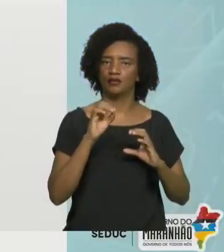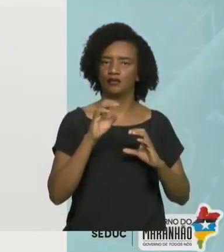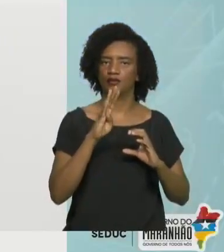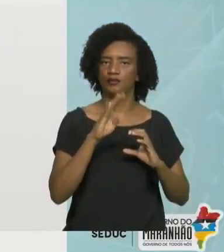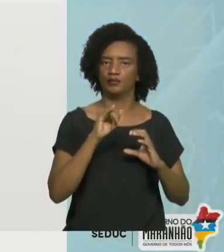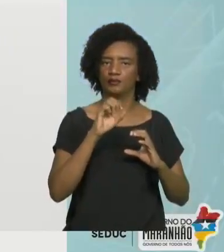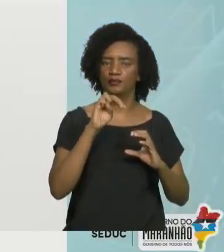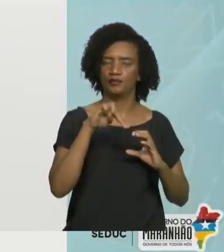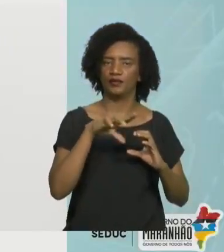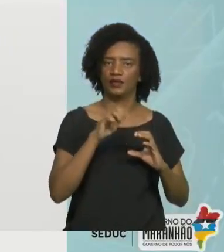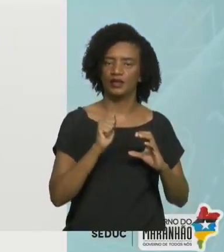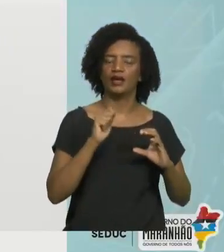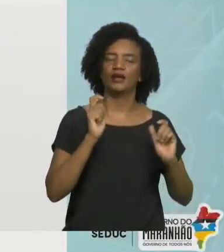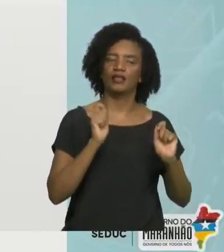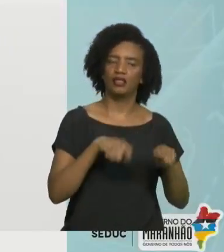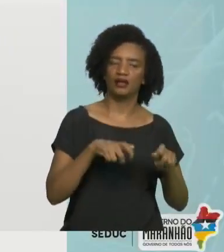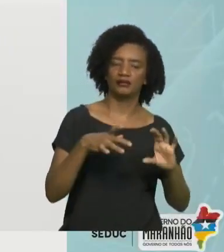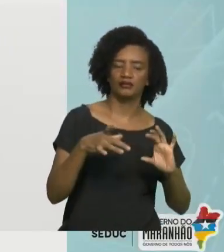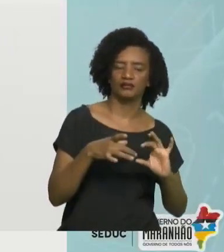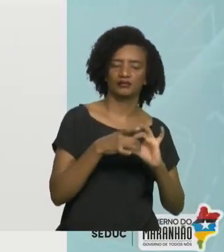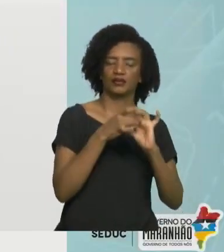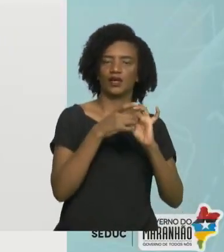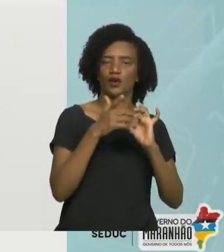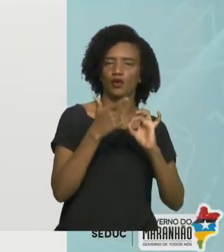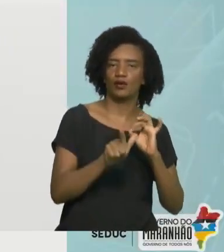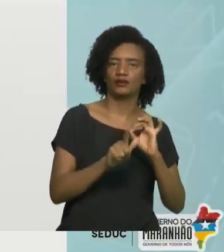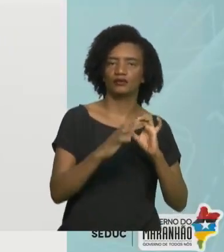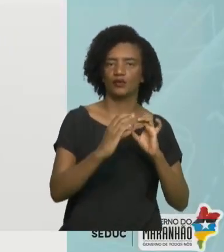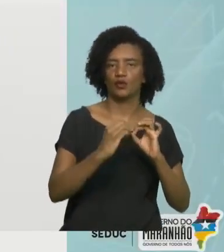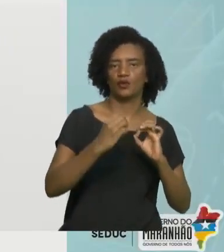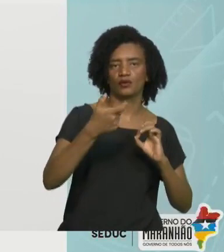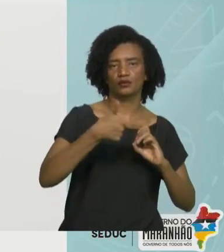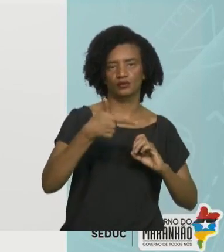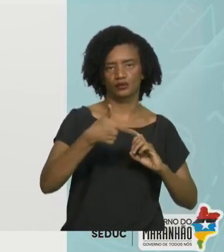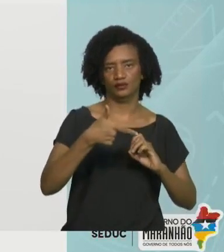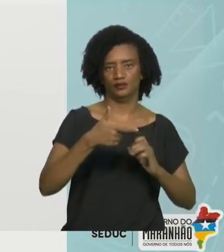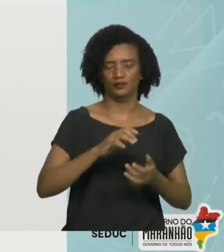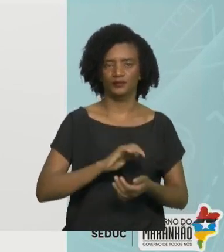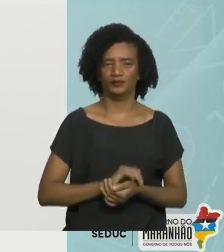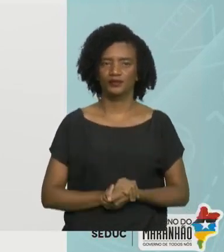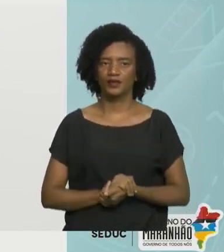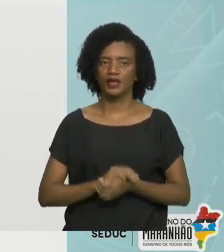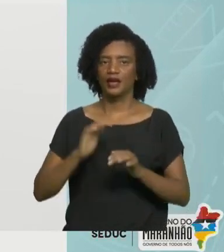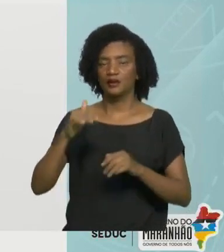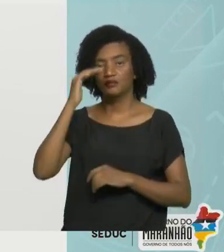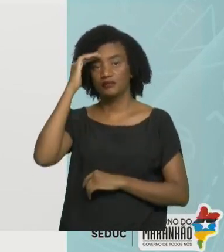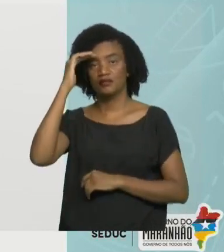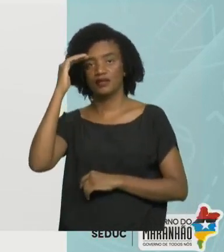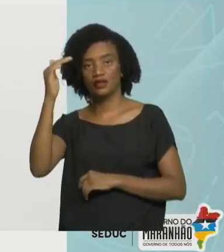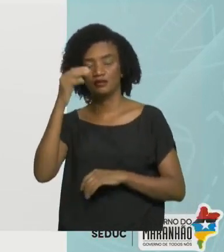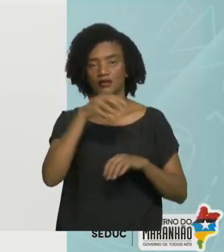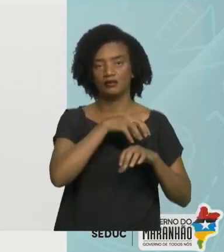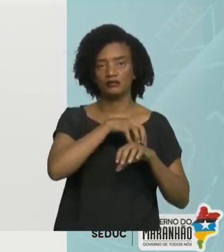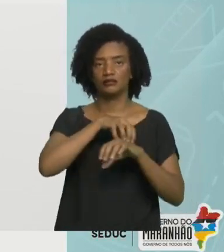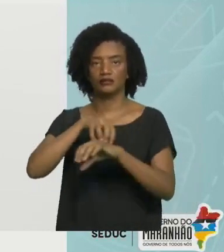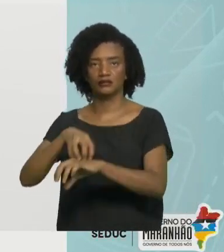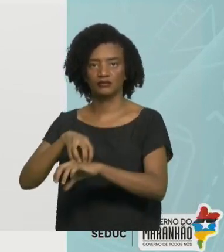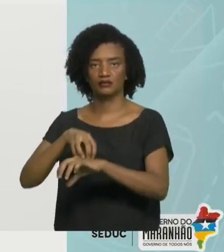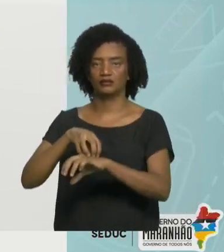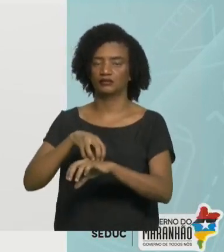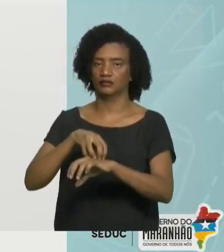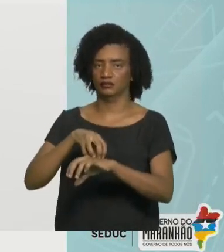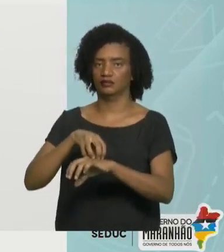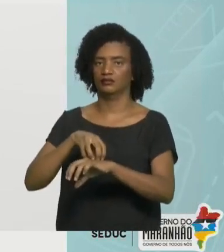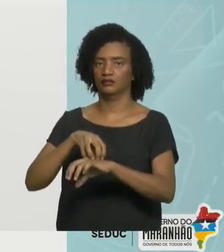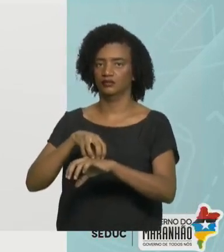Só que a principal forma de transporte do gás carbônico não é a hemoglobina. A principal forma de